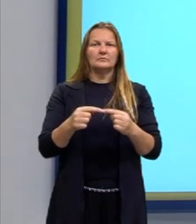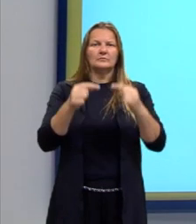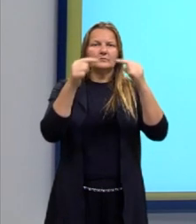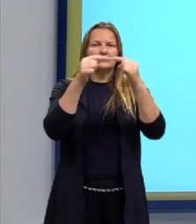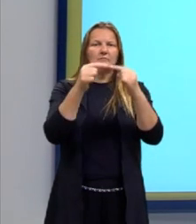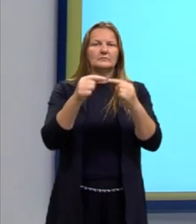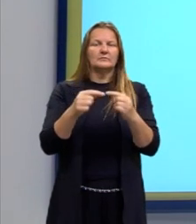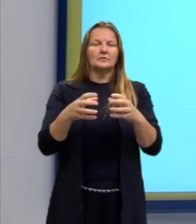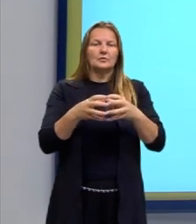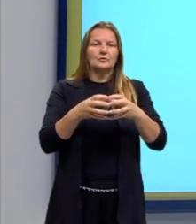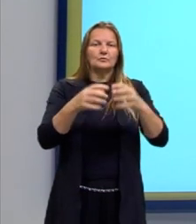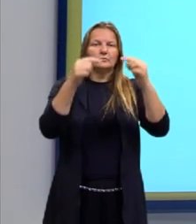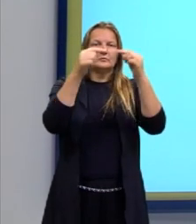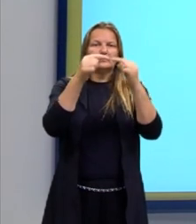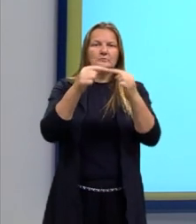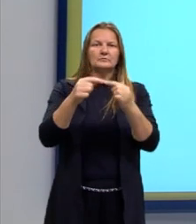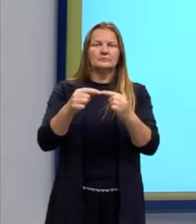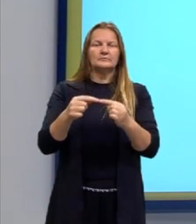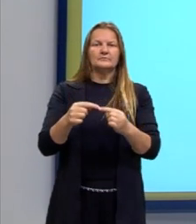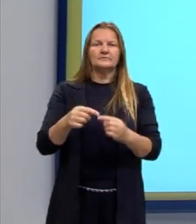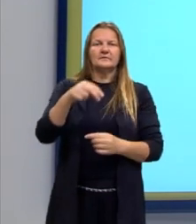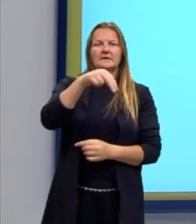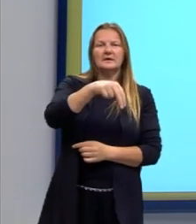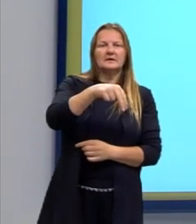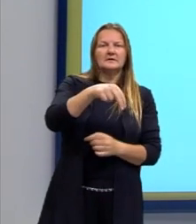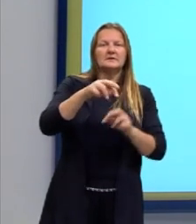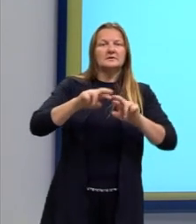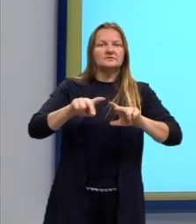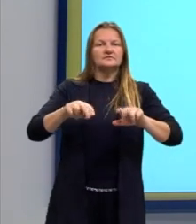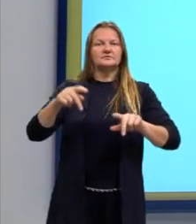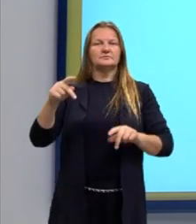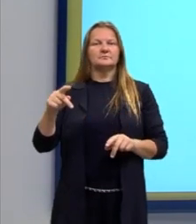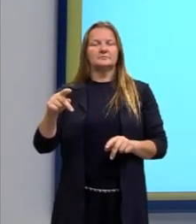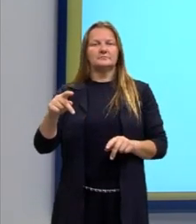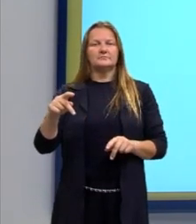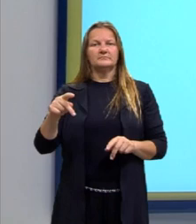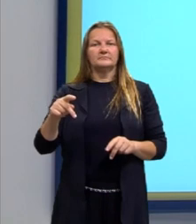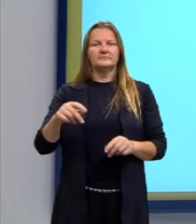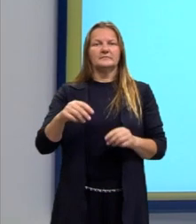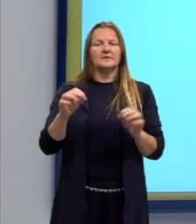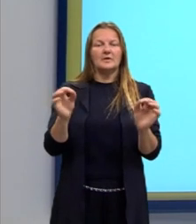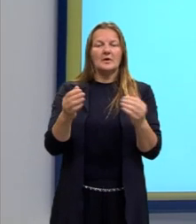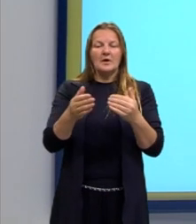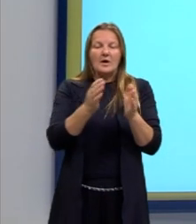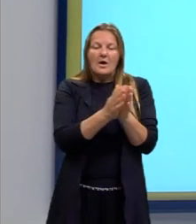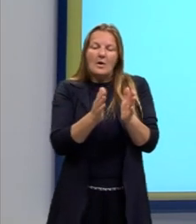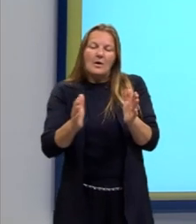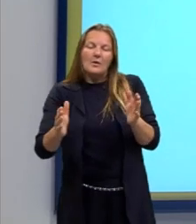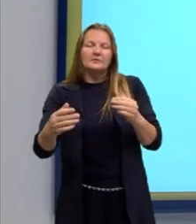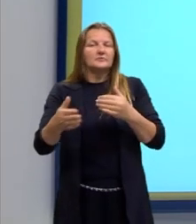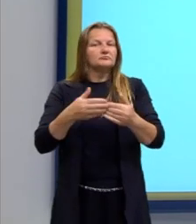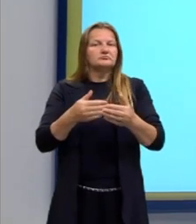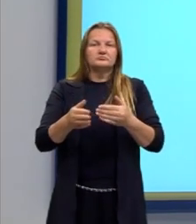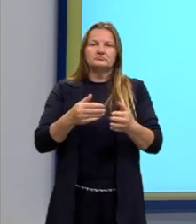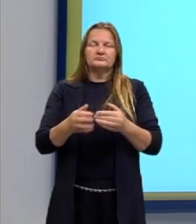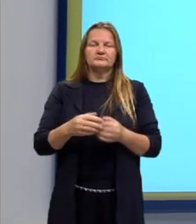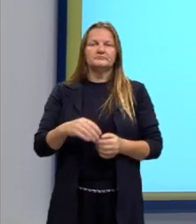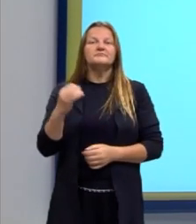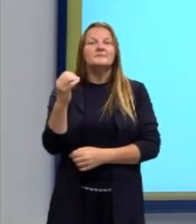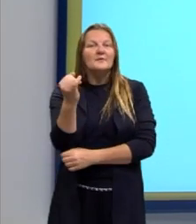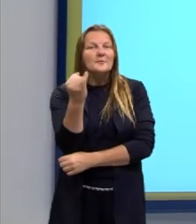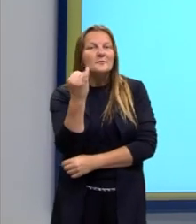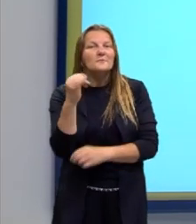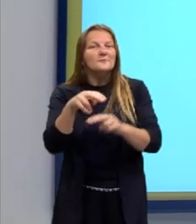combinação. N é diferente de P e a ordem não importa. Então,